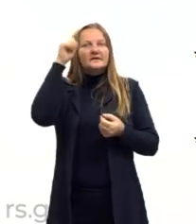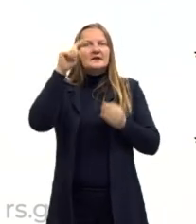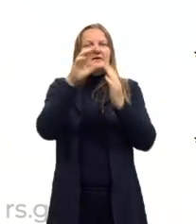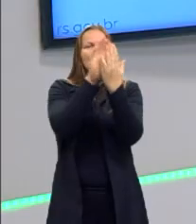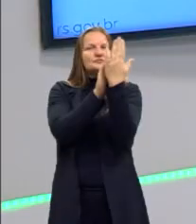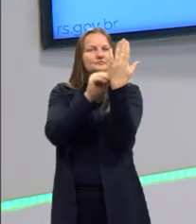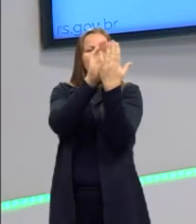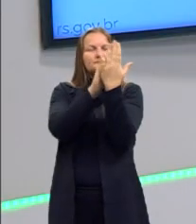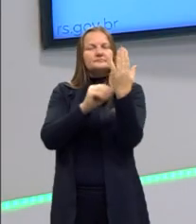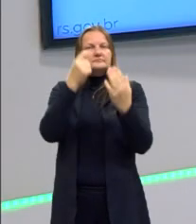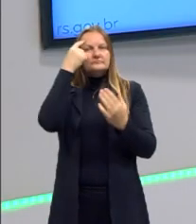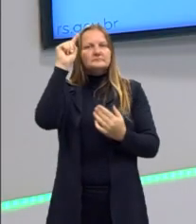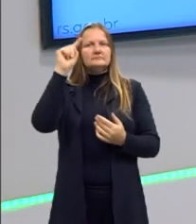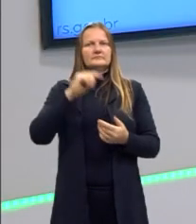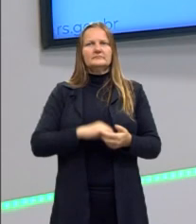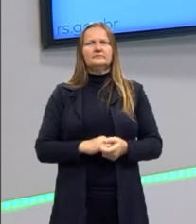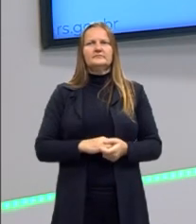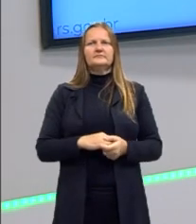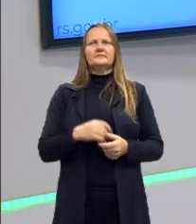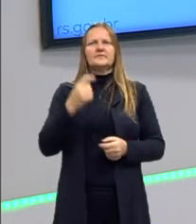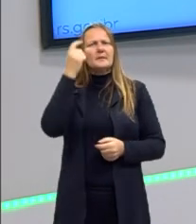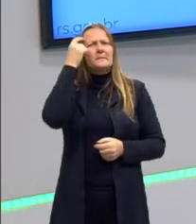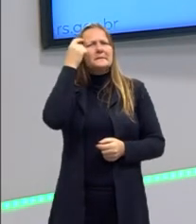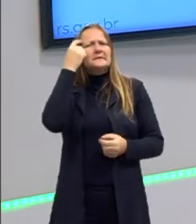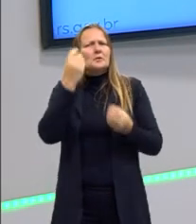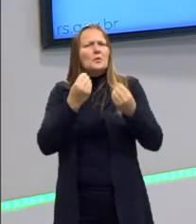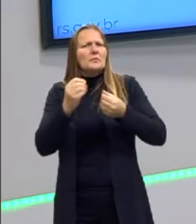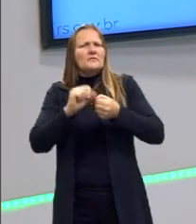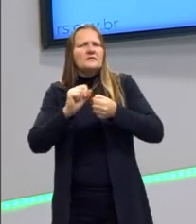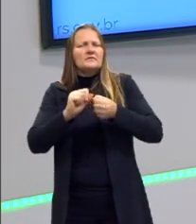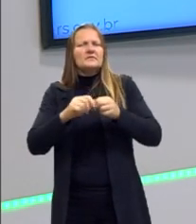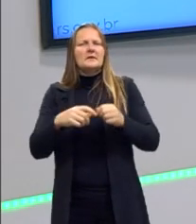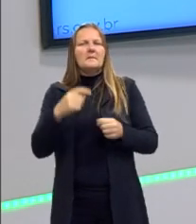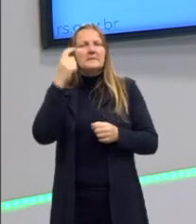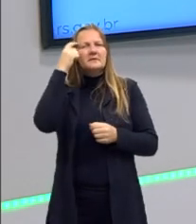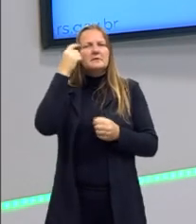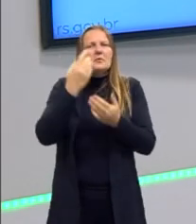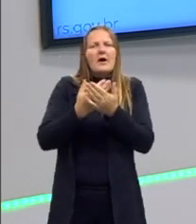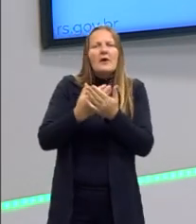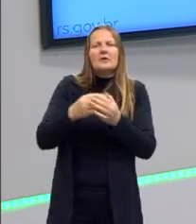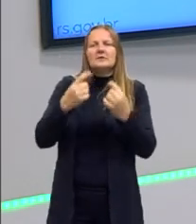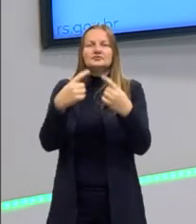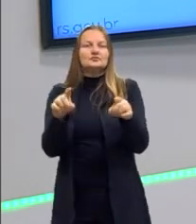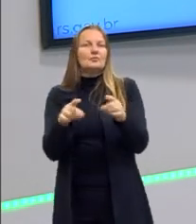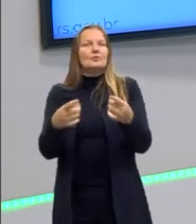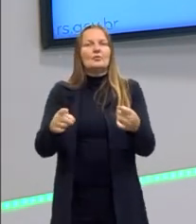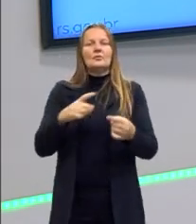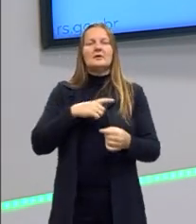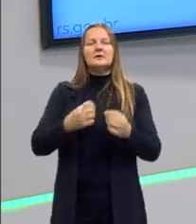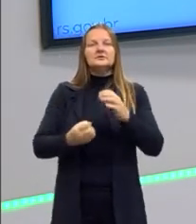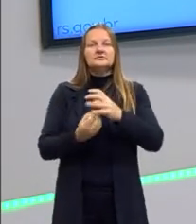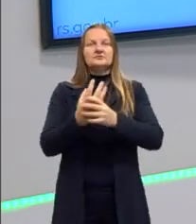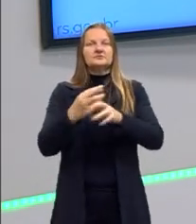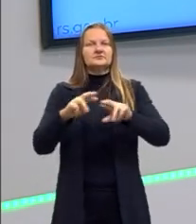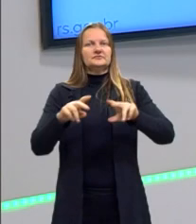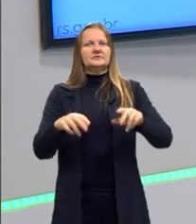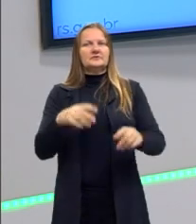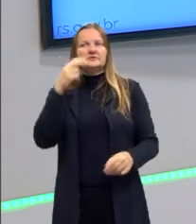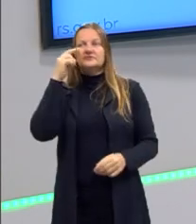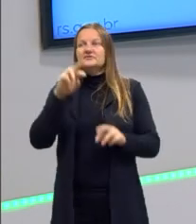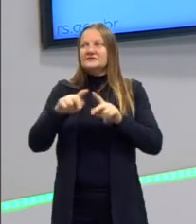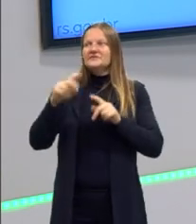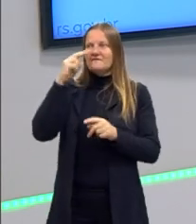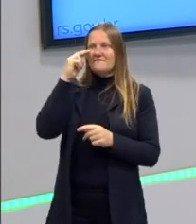imperfeitas. Quando nós pensamos em uma fotografia, pensamos em uma aula, pensamos em um show, ele é diferente do que estarmos vendo.